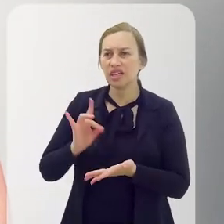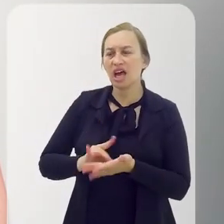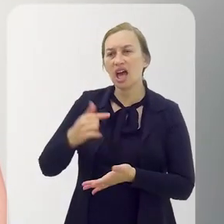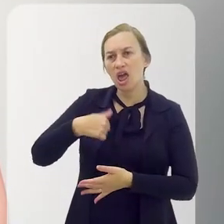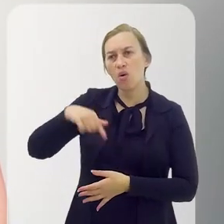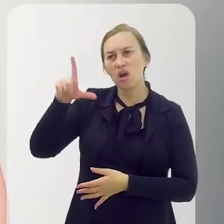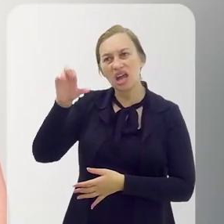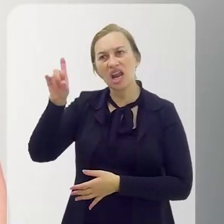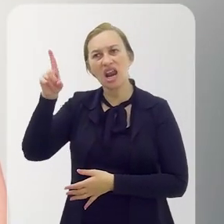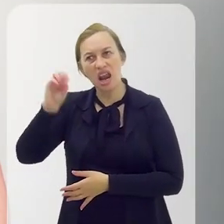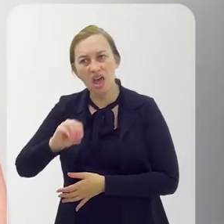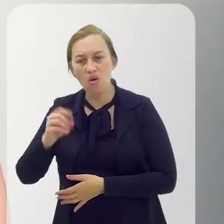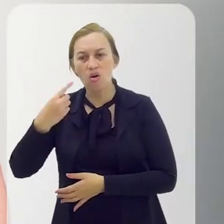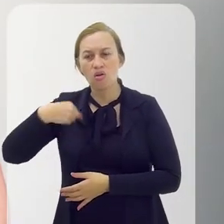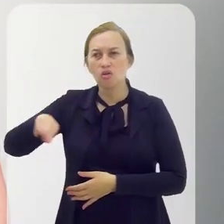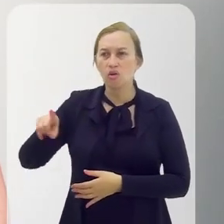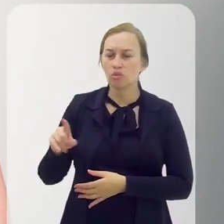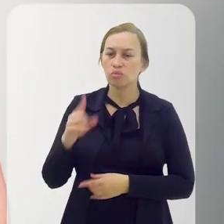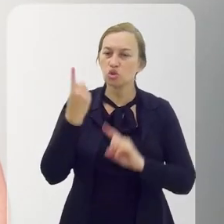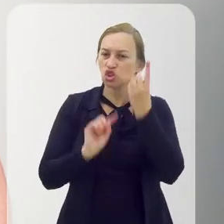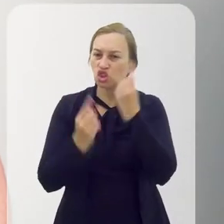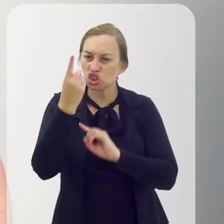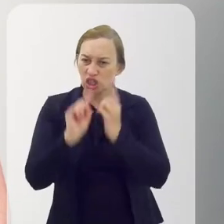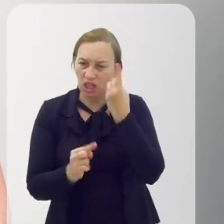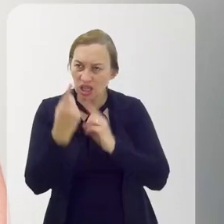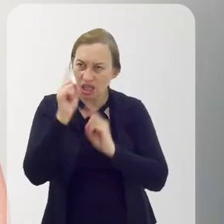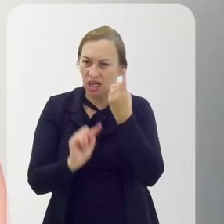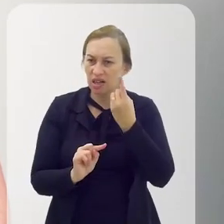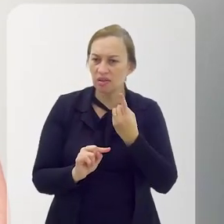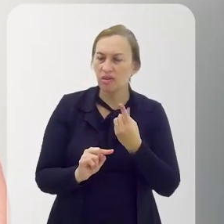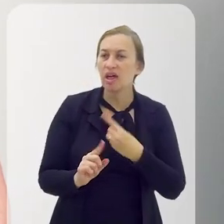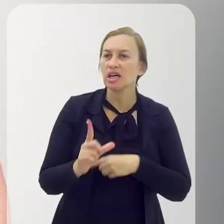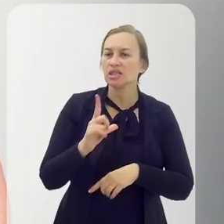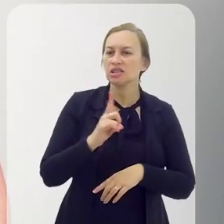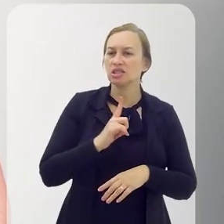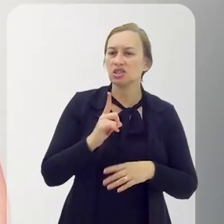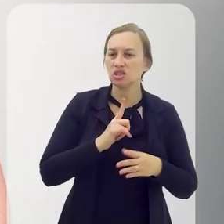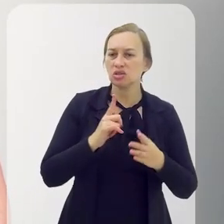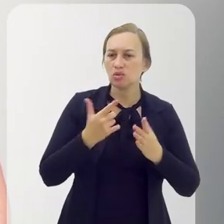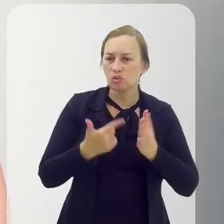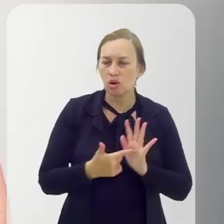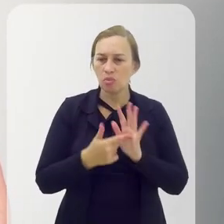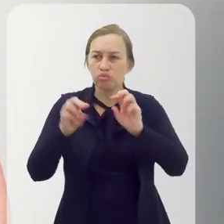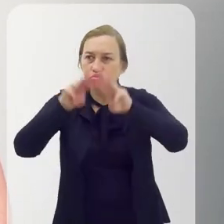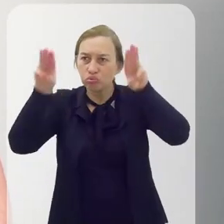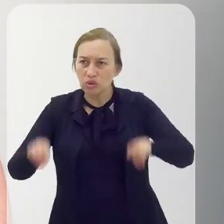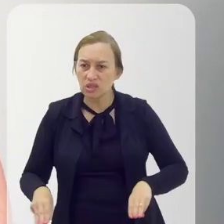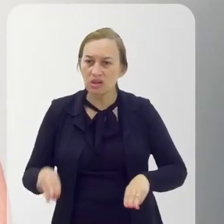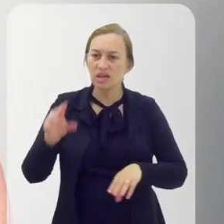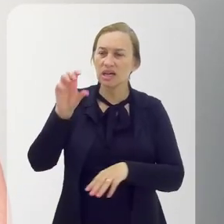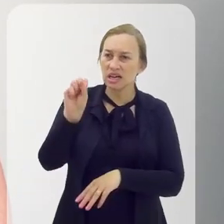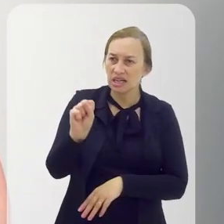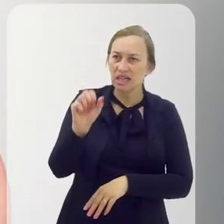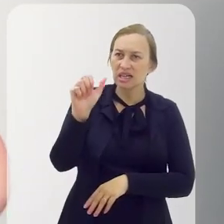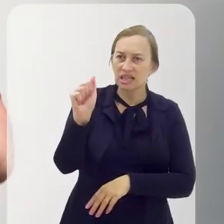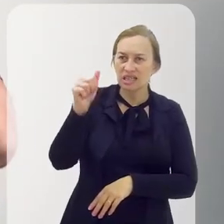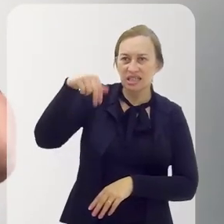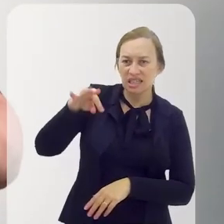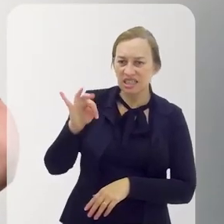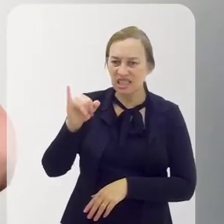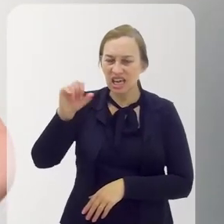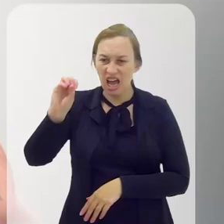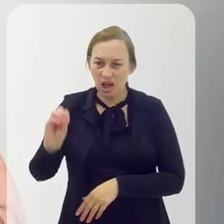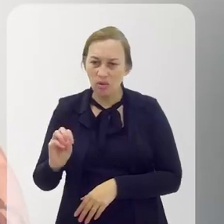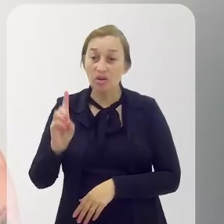Eu e o Léo, a fez uma viagem de férias. Agora, a foi para o Chile. E, no Chile, tinha uma exposição em um dos museus de Santiago, que era